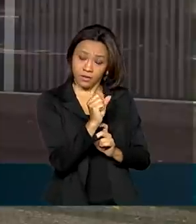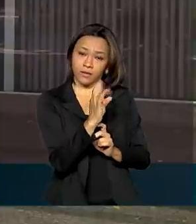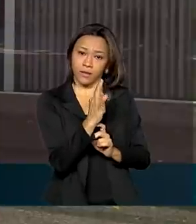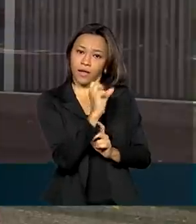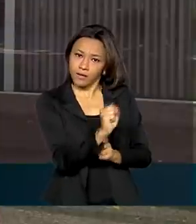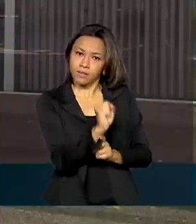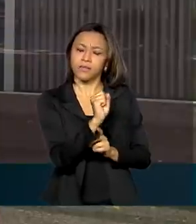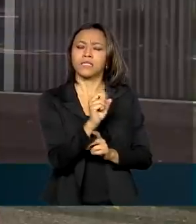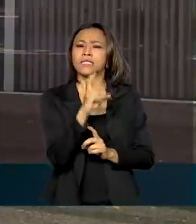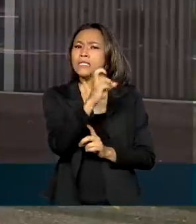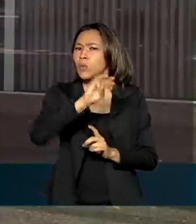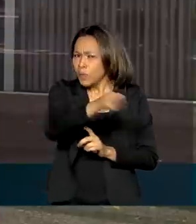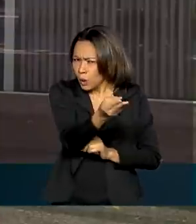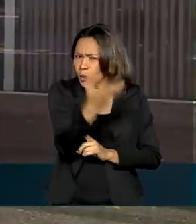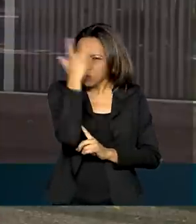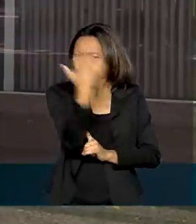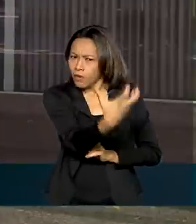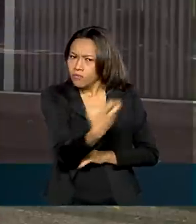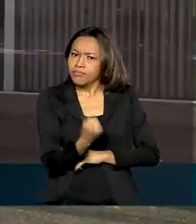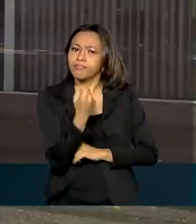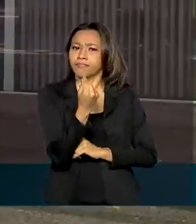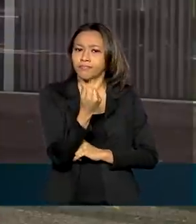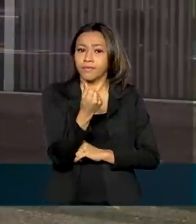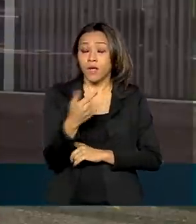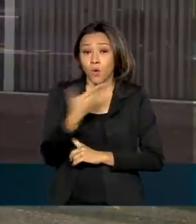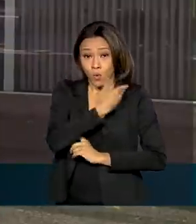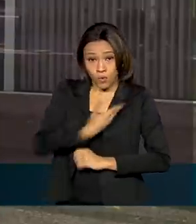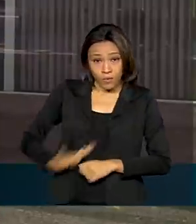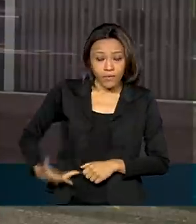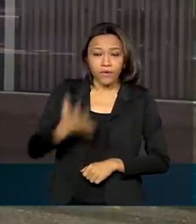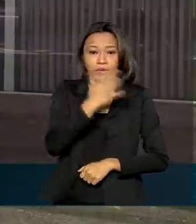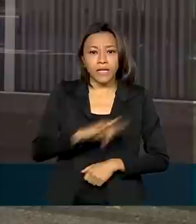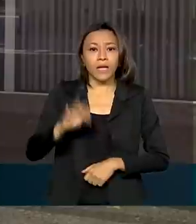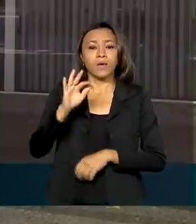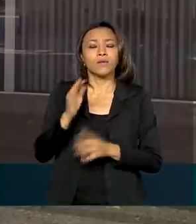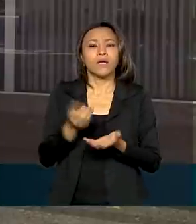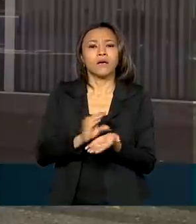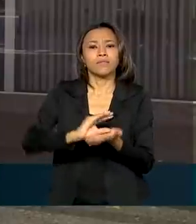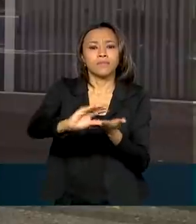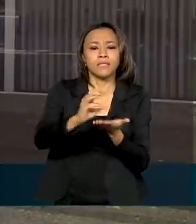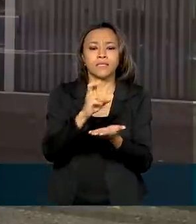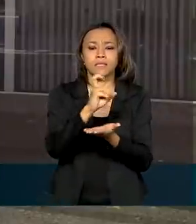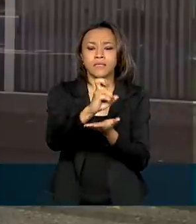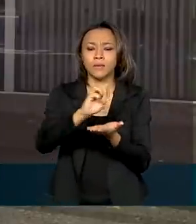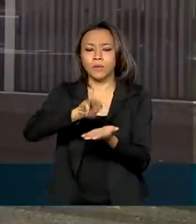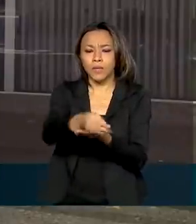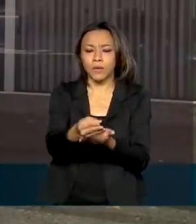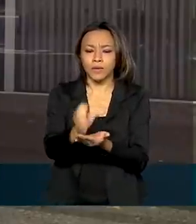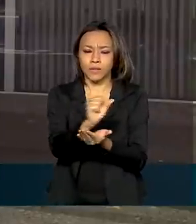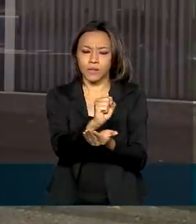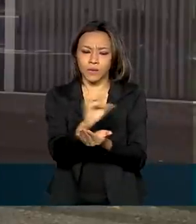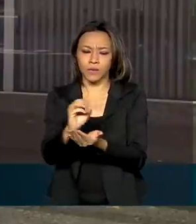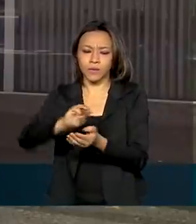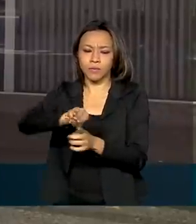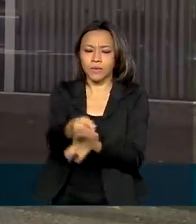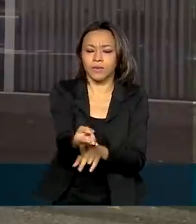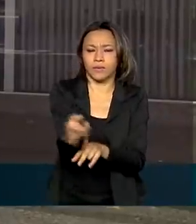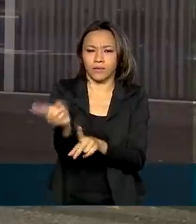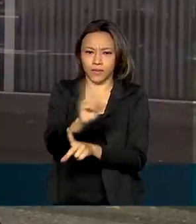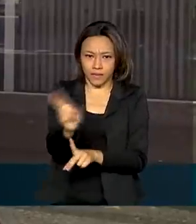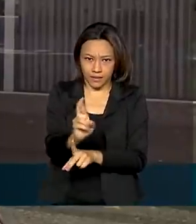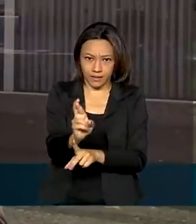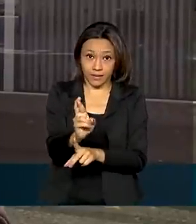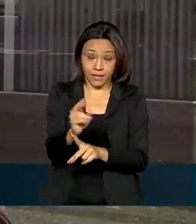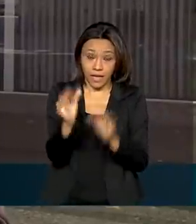beneficiados. Ao todo, o governo federal está disponibilizando 5,8 milhões de reais. E a Caixa faz um